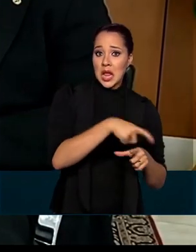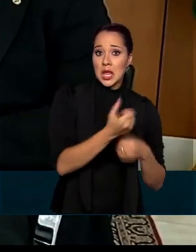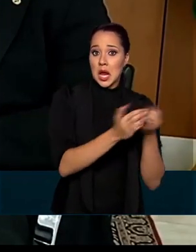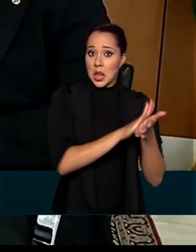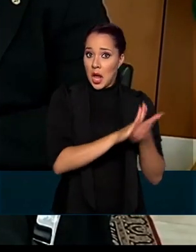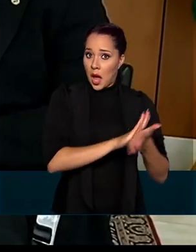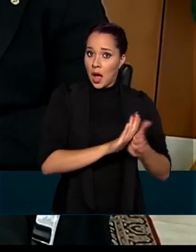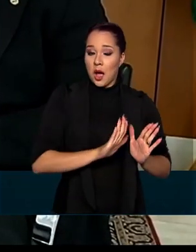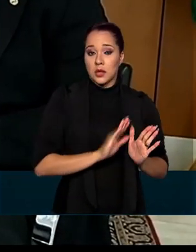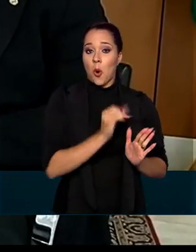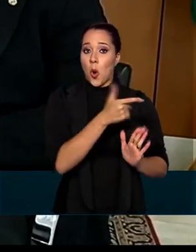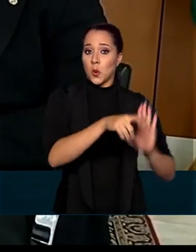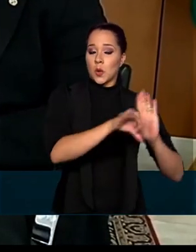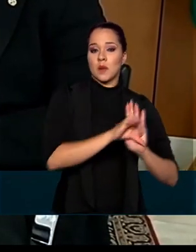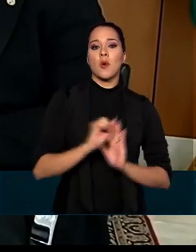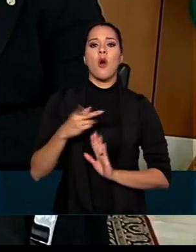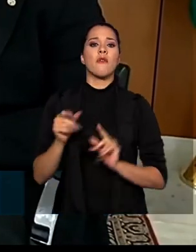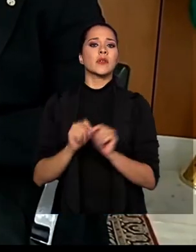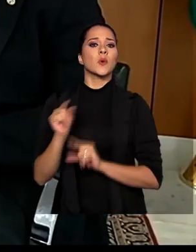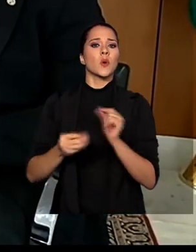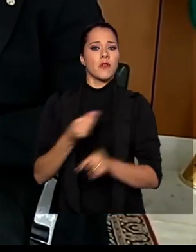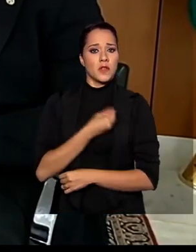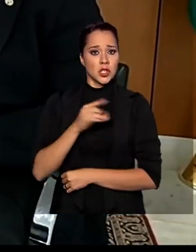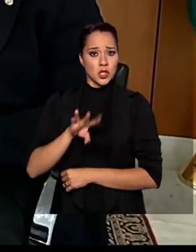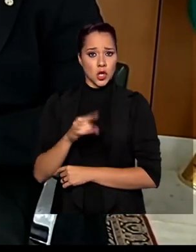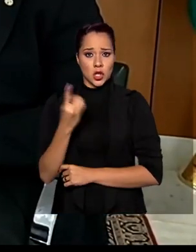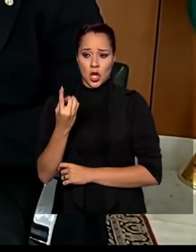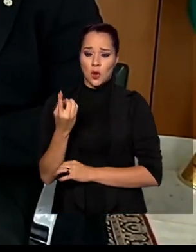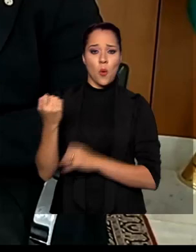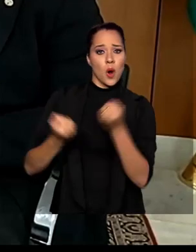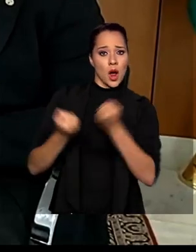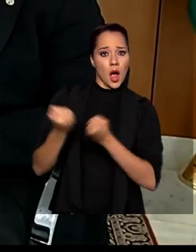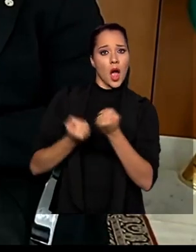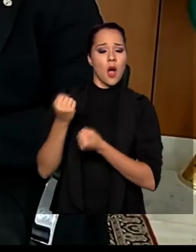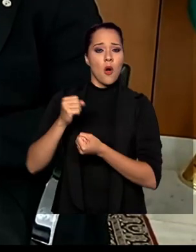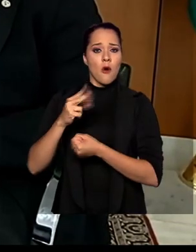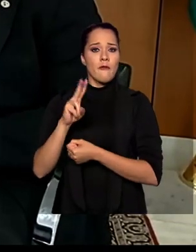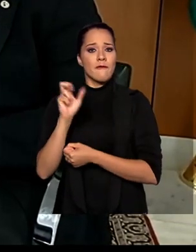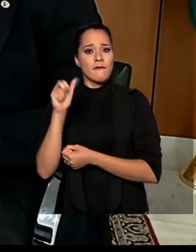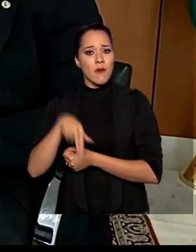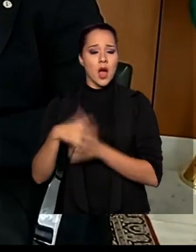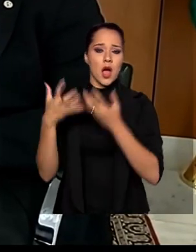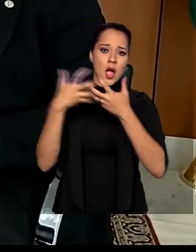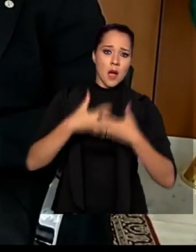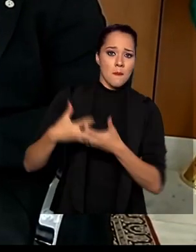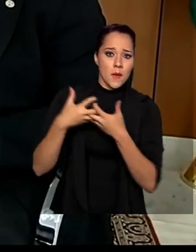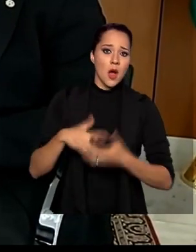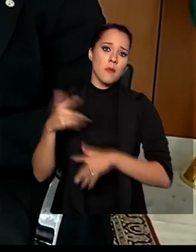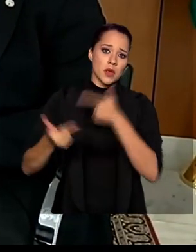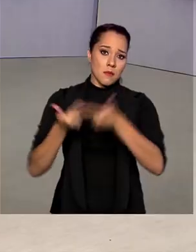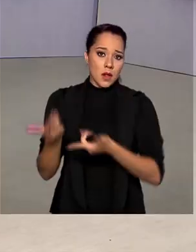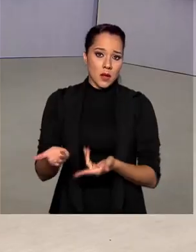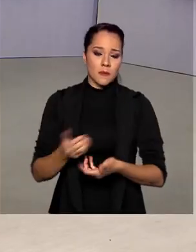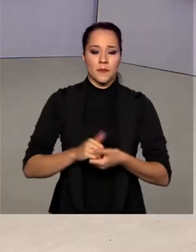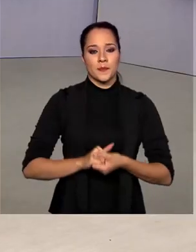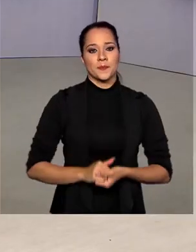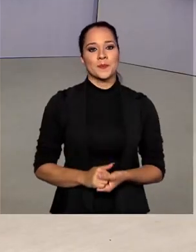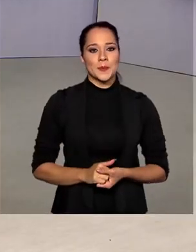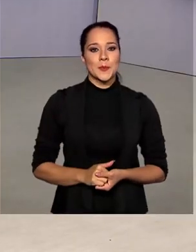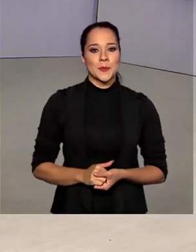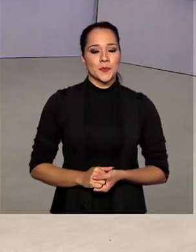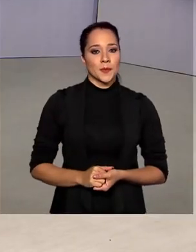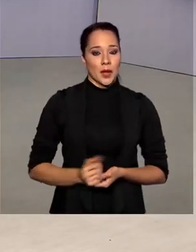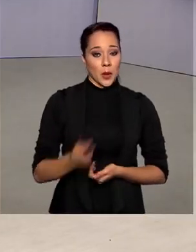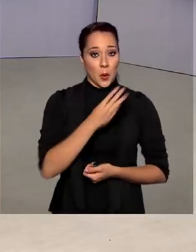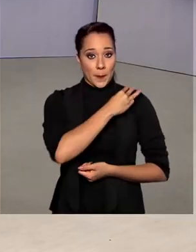cometendo um outro crime, ou vai fazer o que da vida se ele só tem uma van para dirigir, um caminhão para transportar sua carga. O